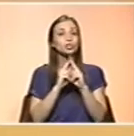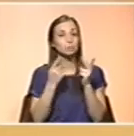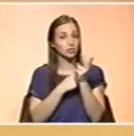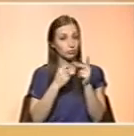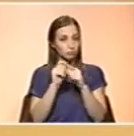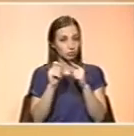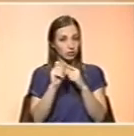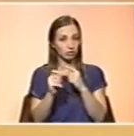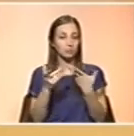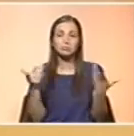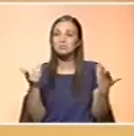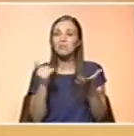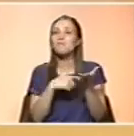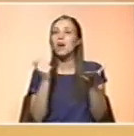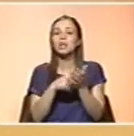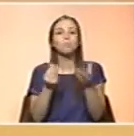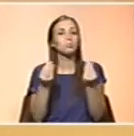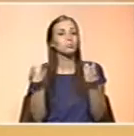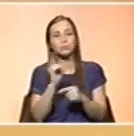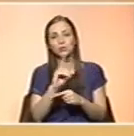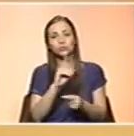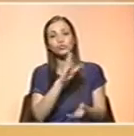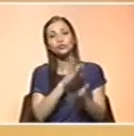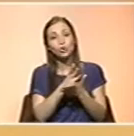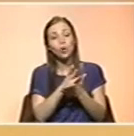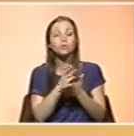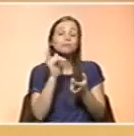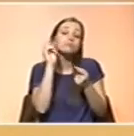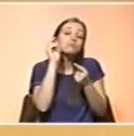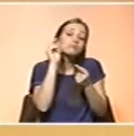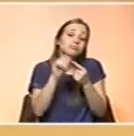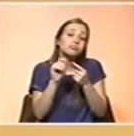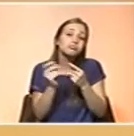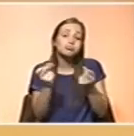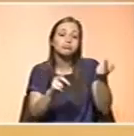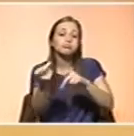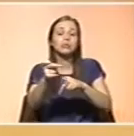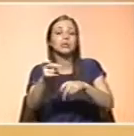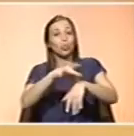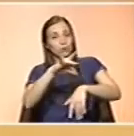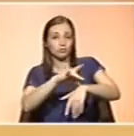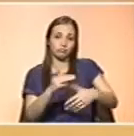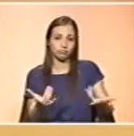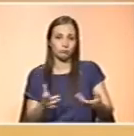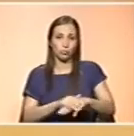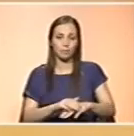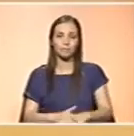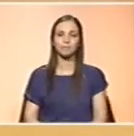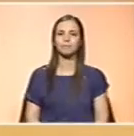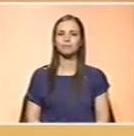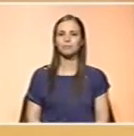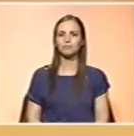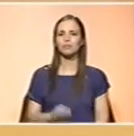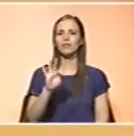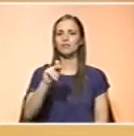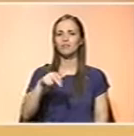não temos quadros multicarenciais, a não ser, pontualmente, na dependência de situações de patologia. Francisco, há pouco